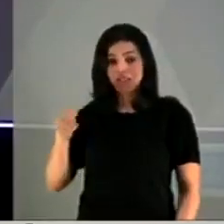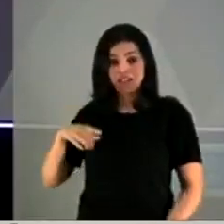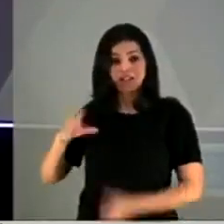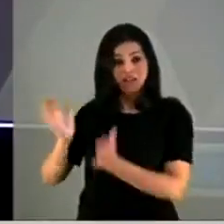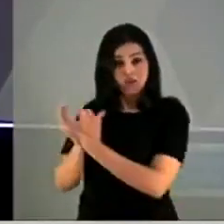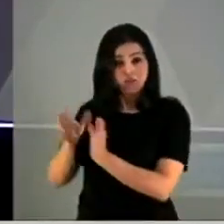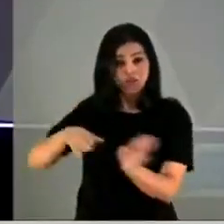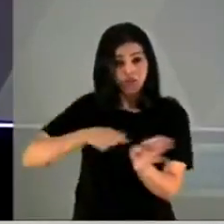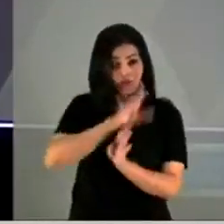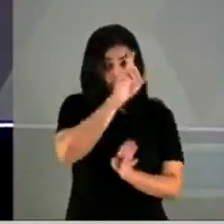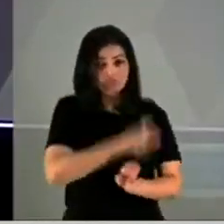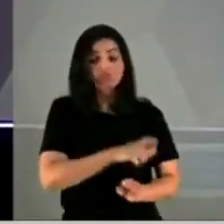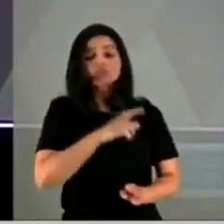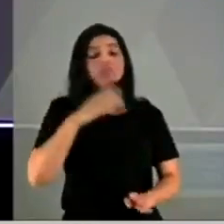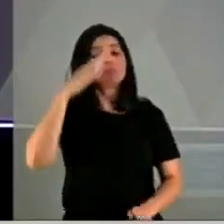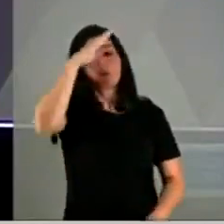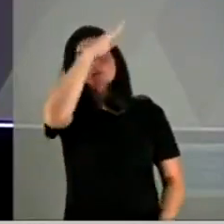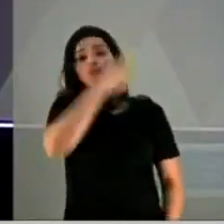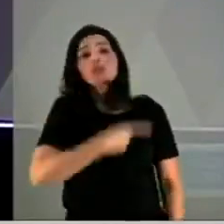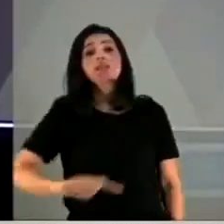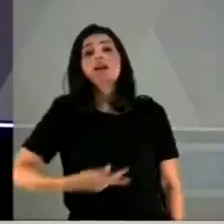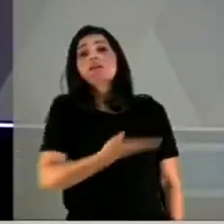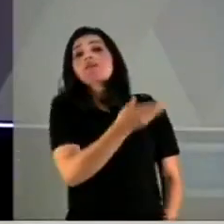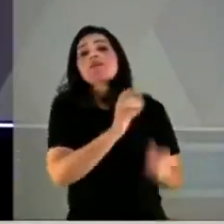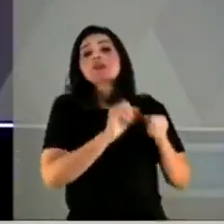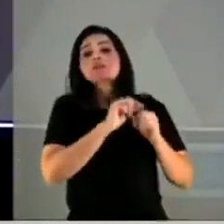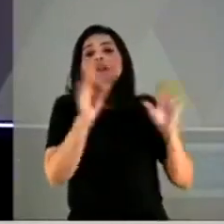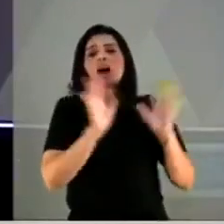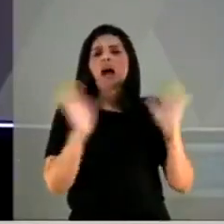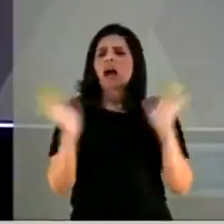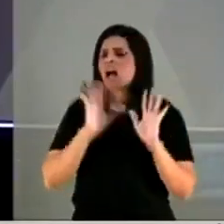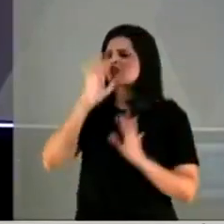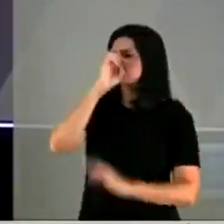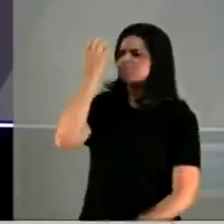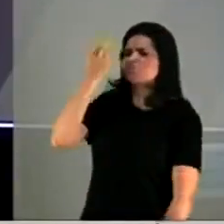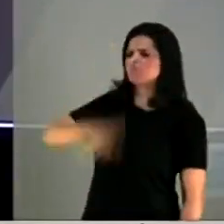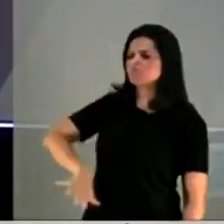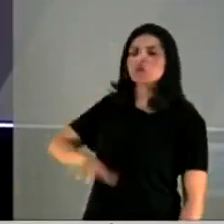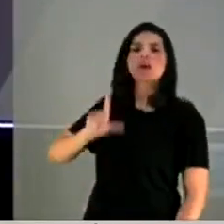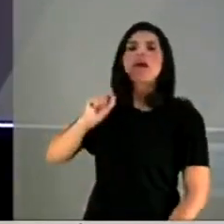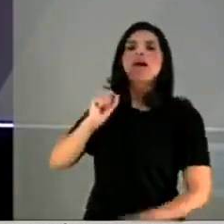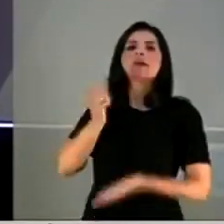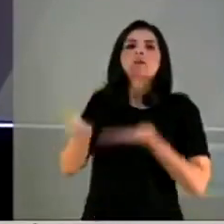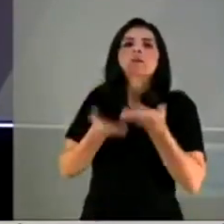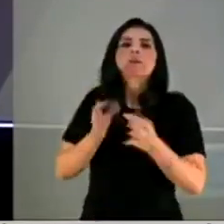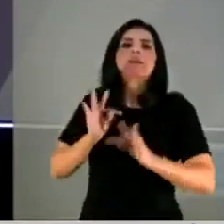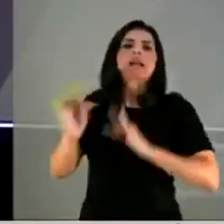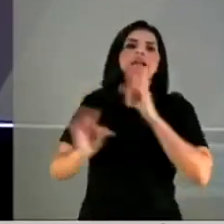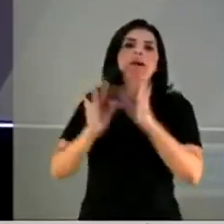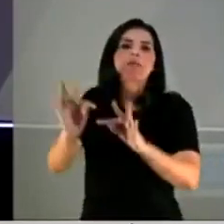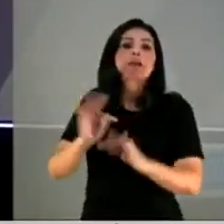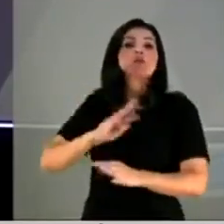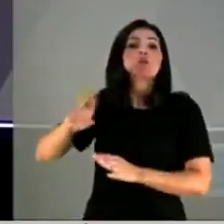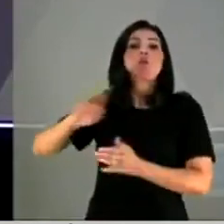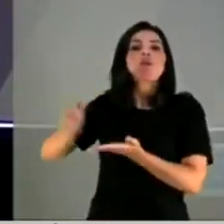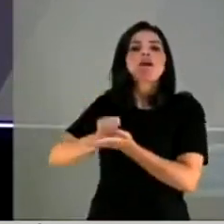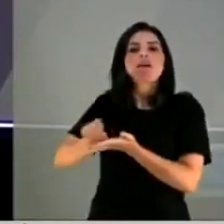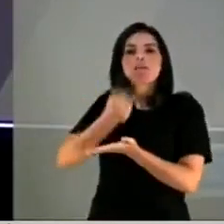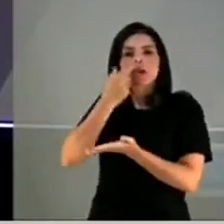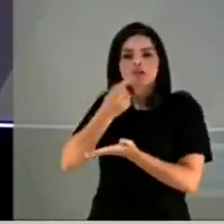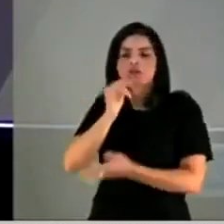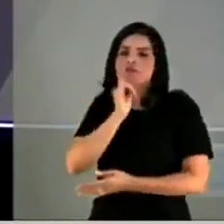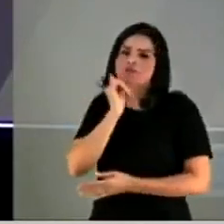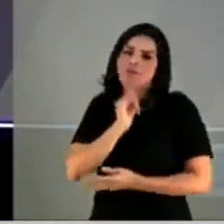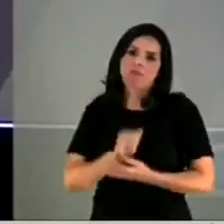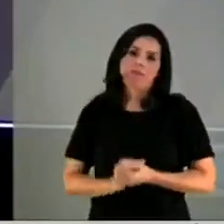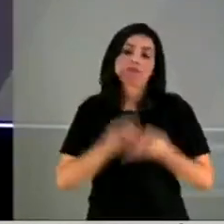obstinadamente à implementação de medidas não farmacológicas, tais como o uso de